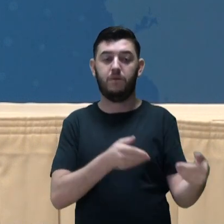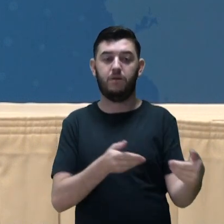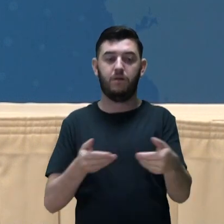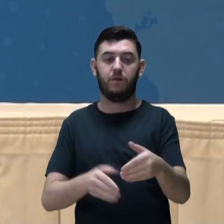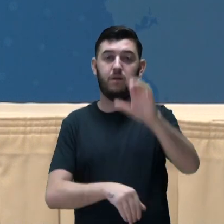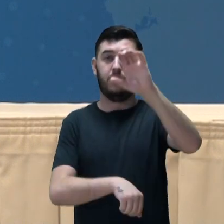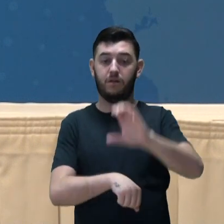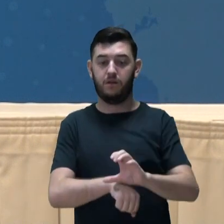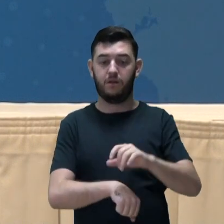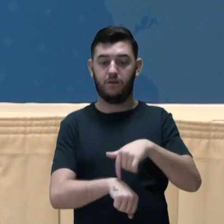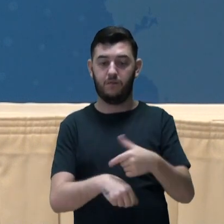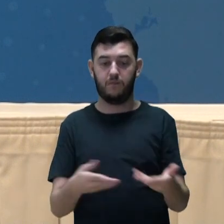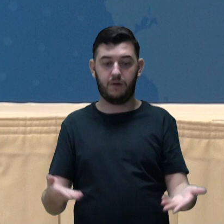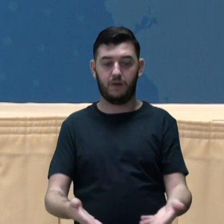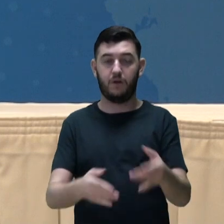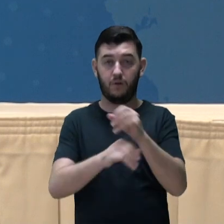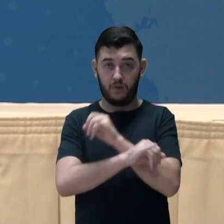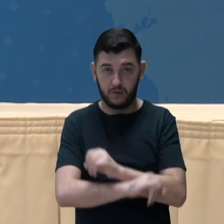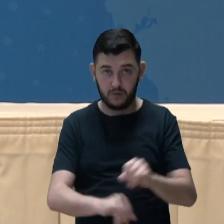lançamento.